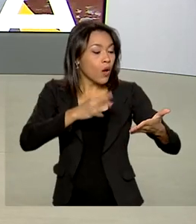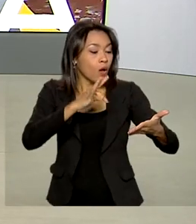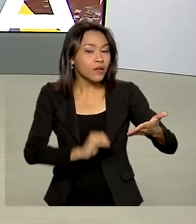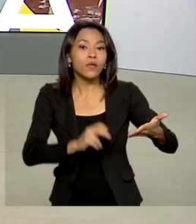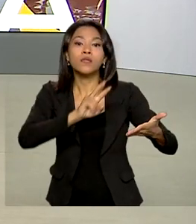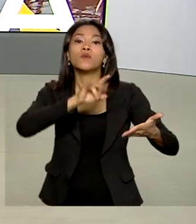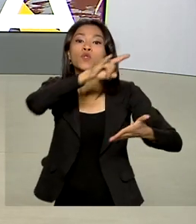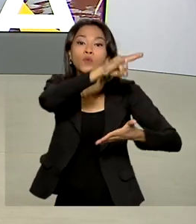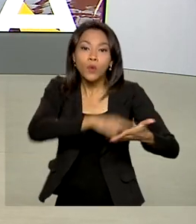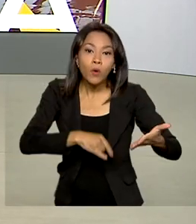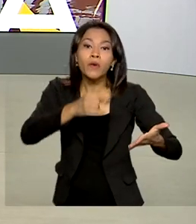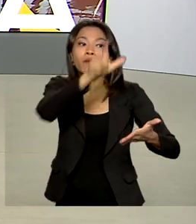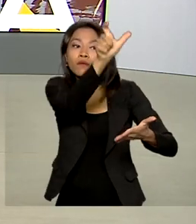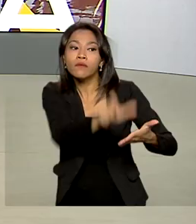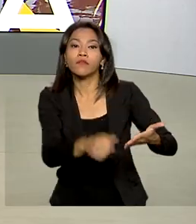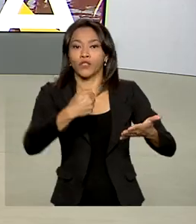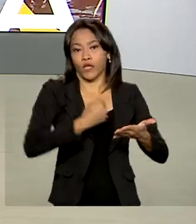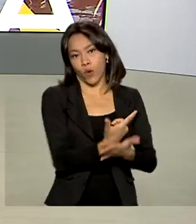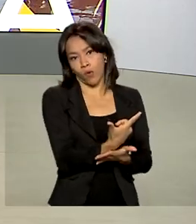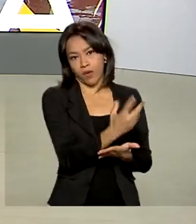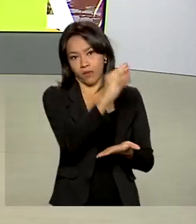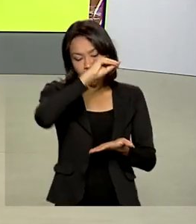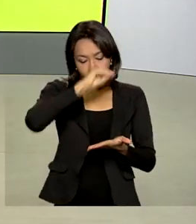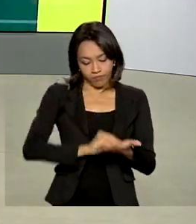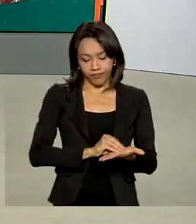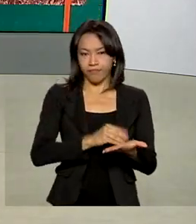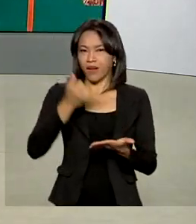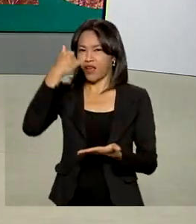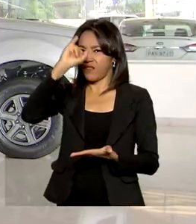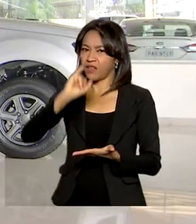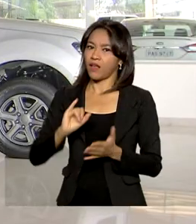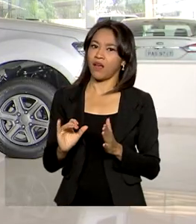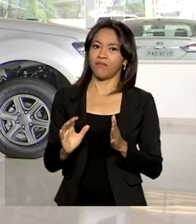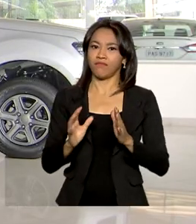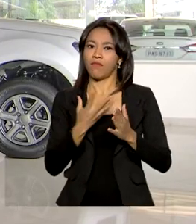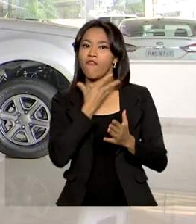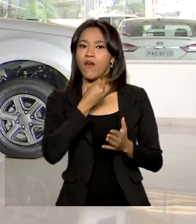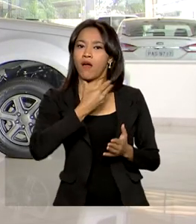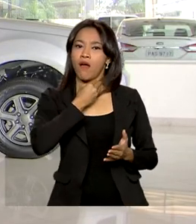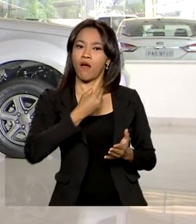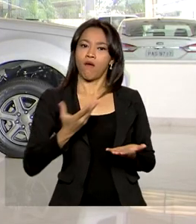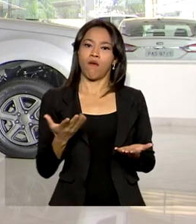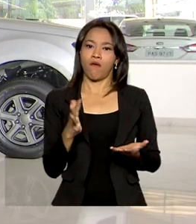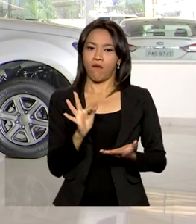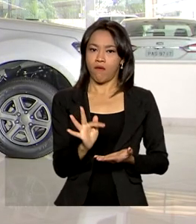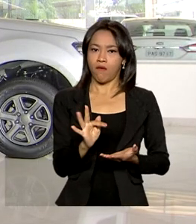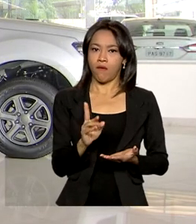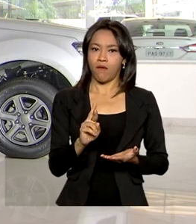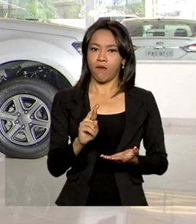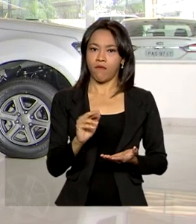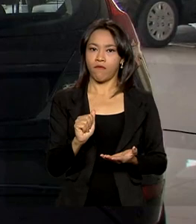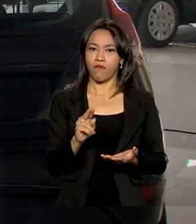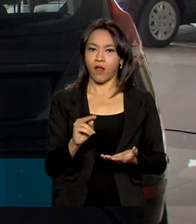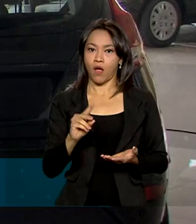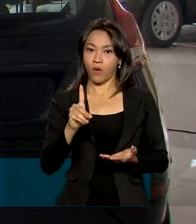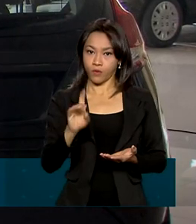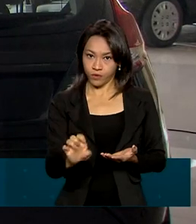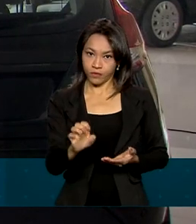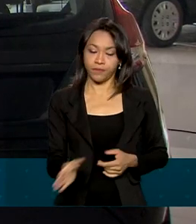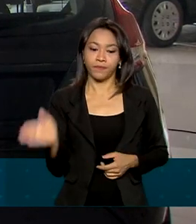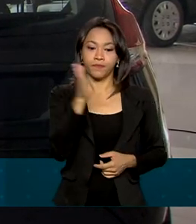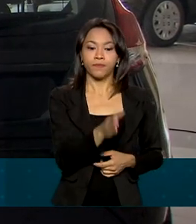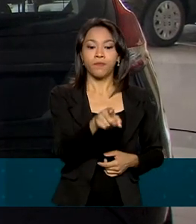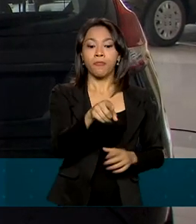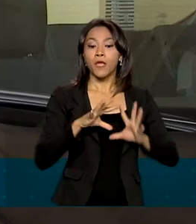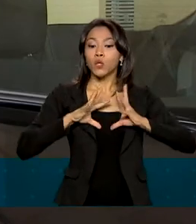do comprador. A iniciativa deve impedir fraudes. Todos os veículos novos vendidos nas